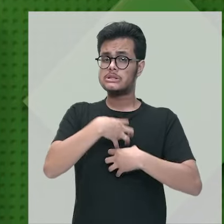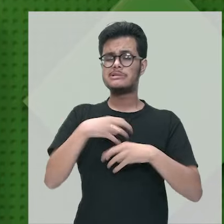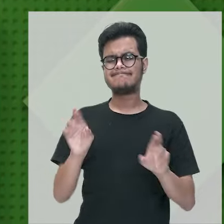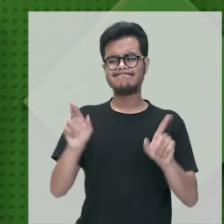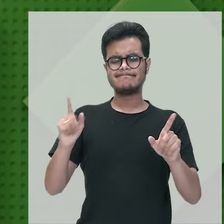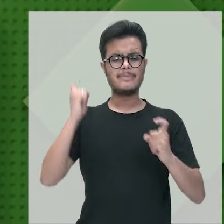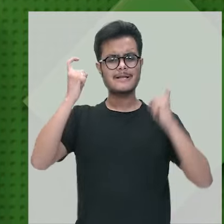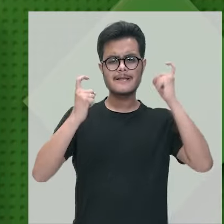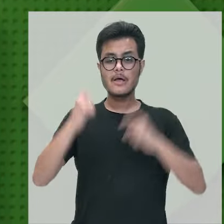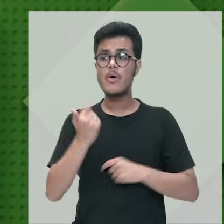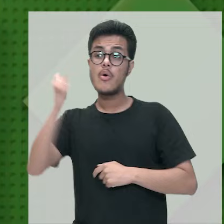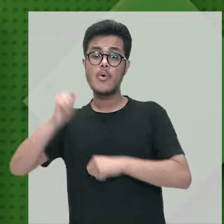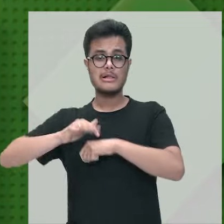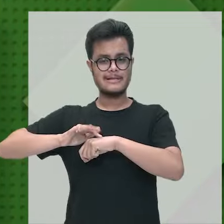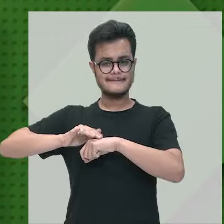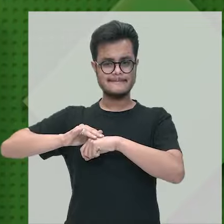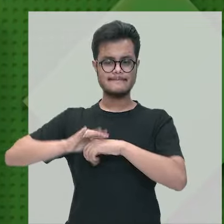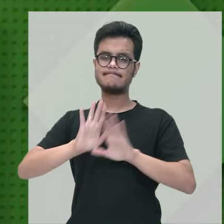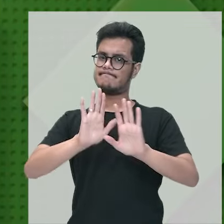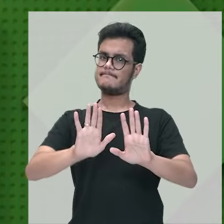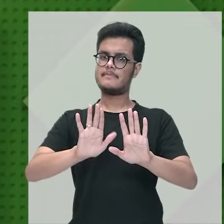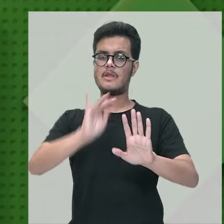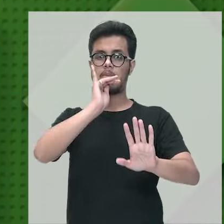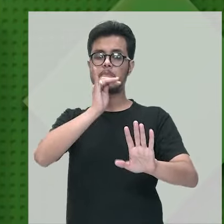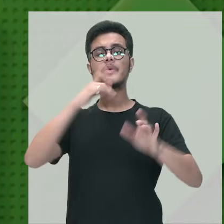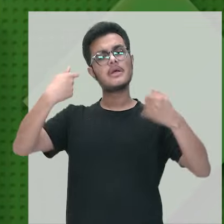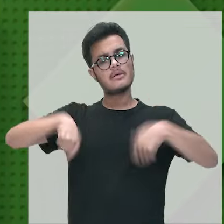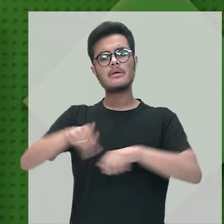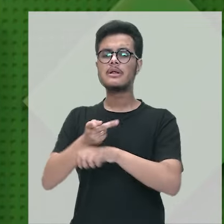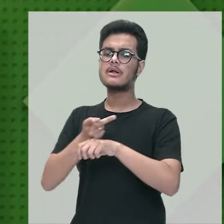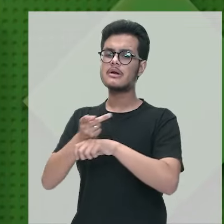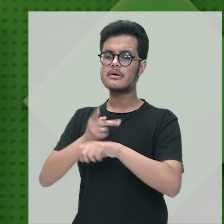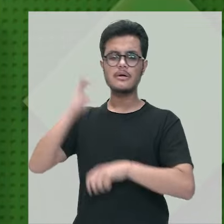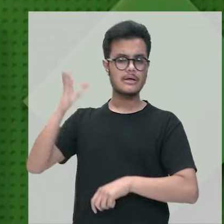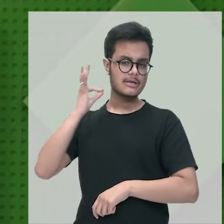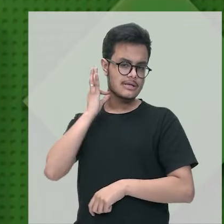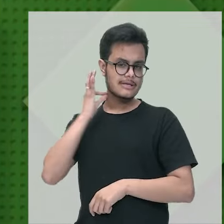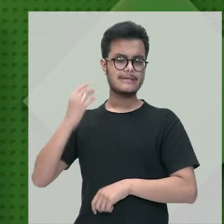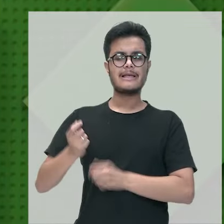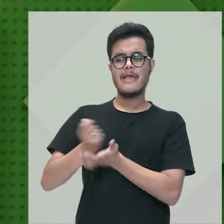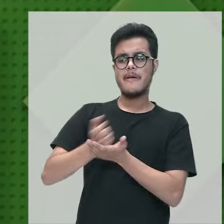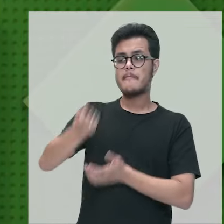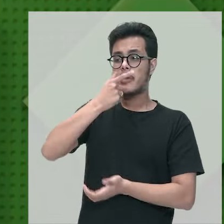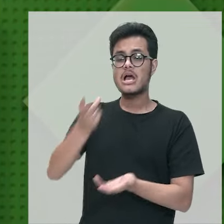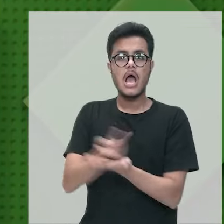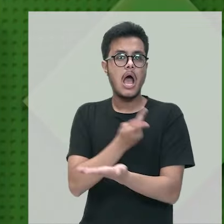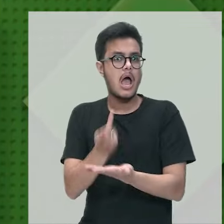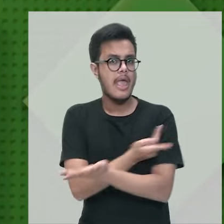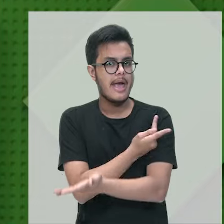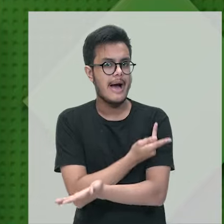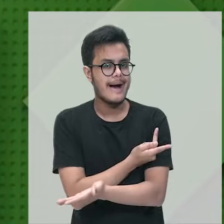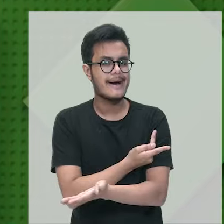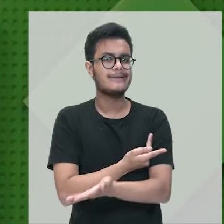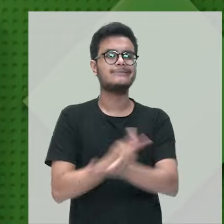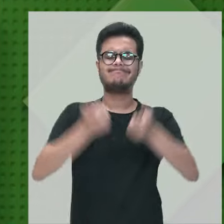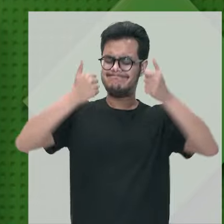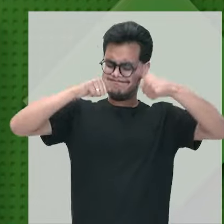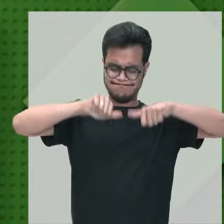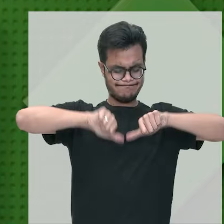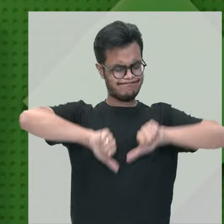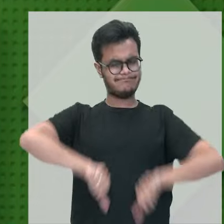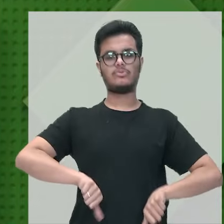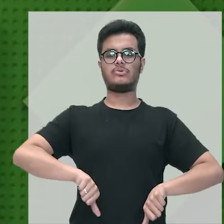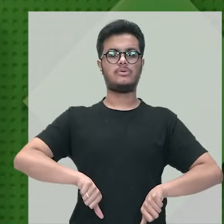confundem com outras doenças. E se você não identificar a dengue e tomar um medicamento que não serve para tratar, você pode